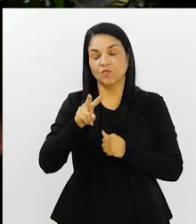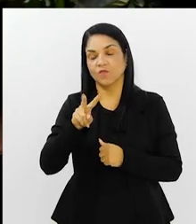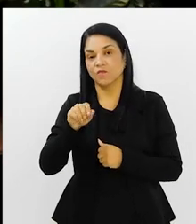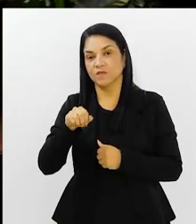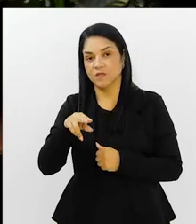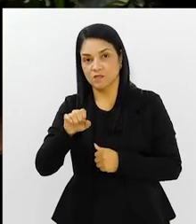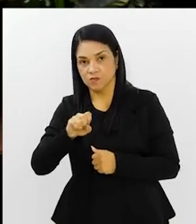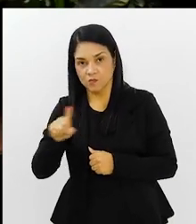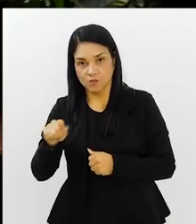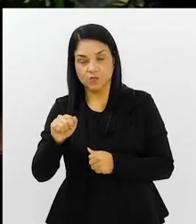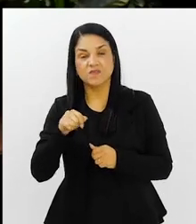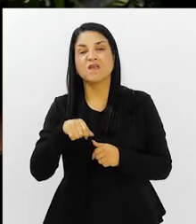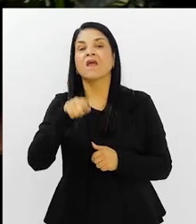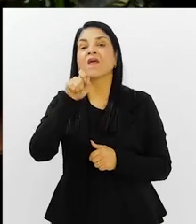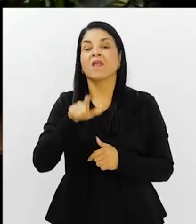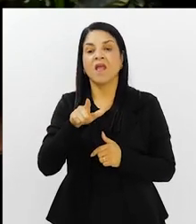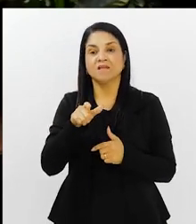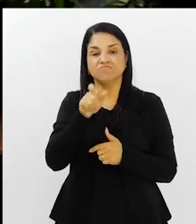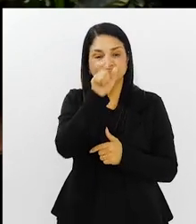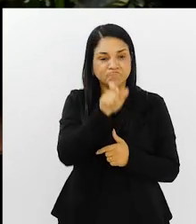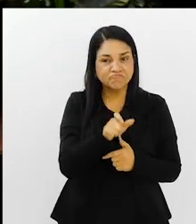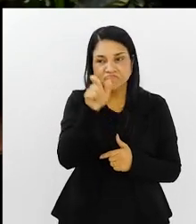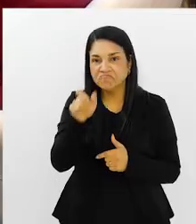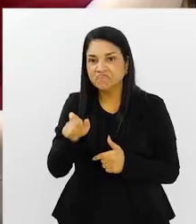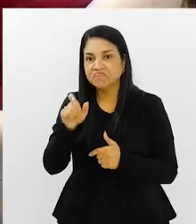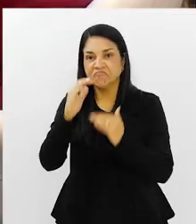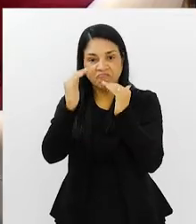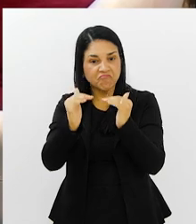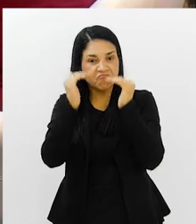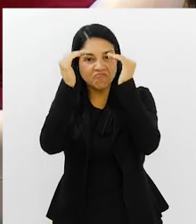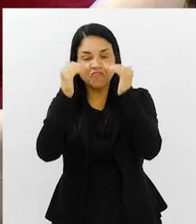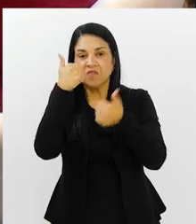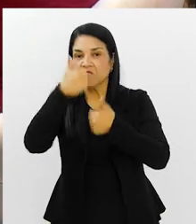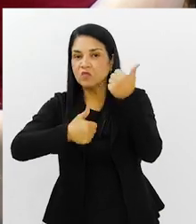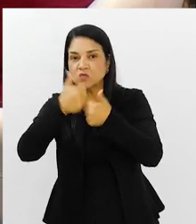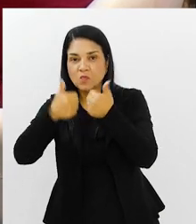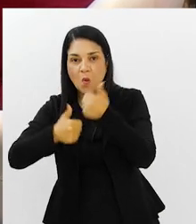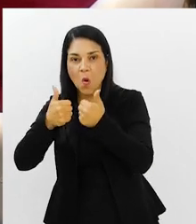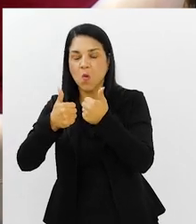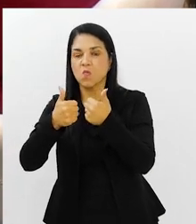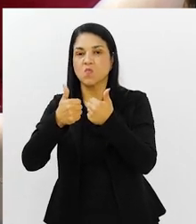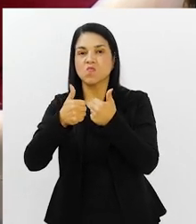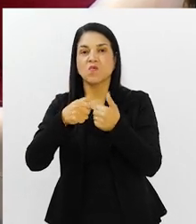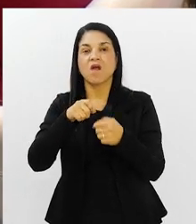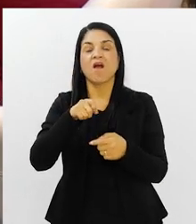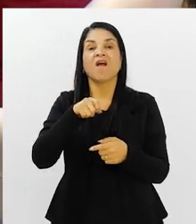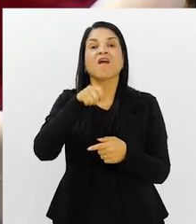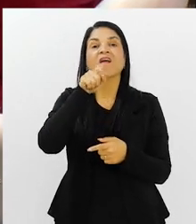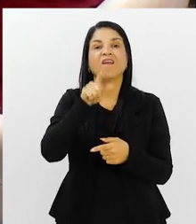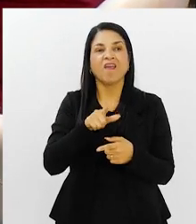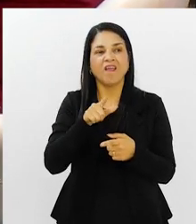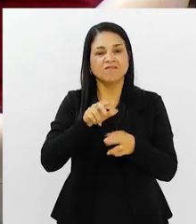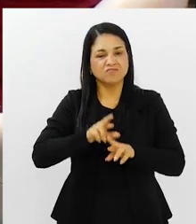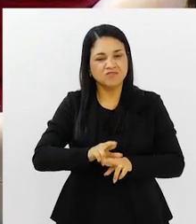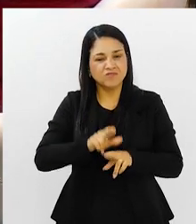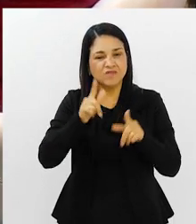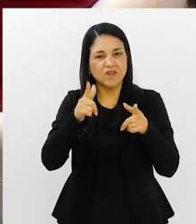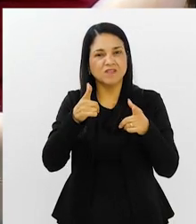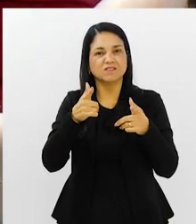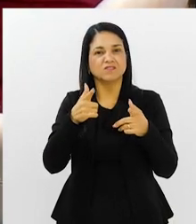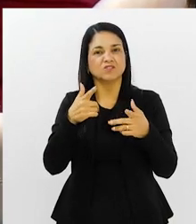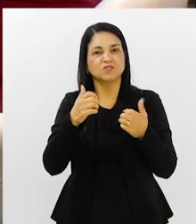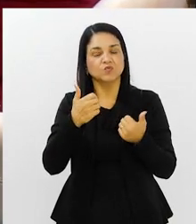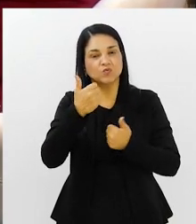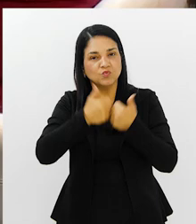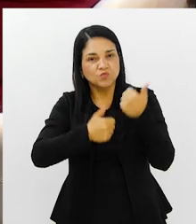Então, eu pergunto para você, cadê esse craque? Por que não temos? O que está diferenciando para que o futebol